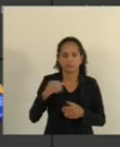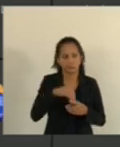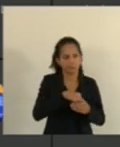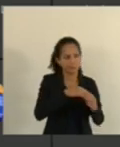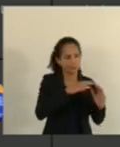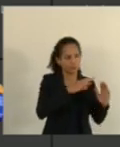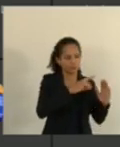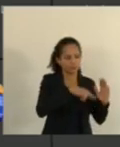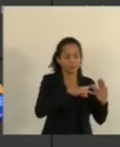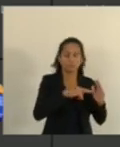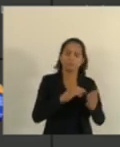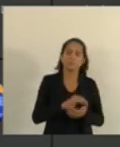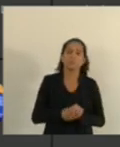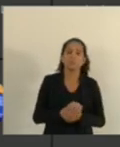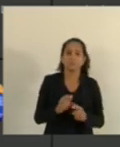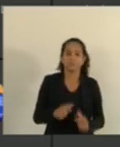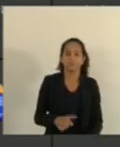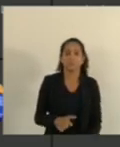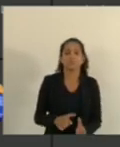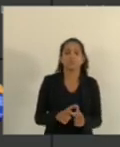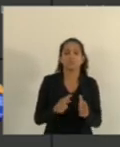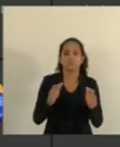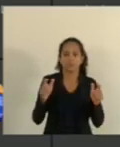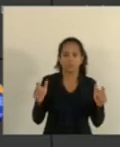Tendo já A maioria Na comissão Devolvo a Mesa